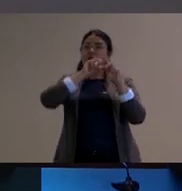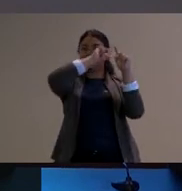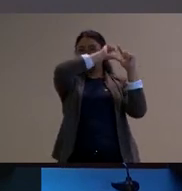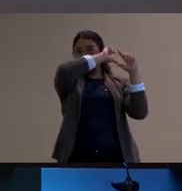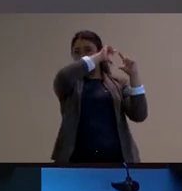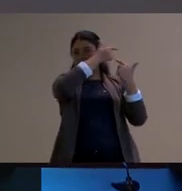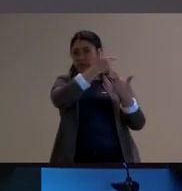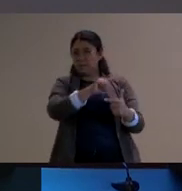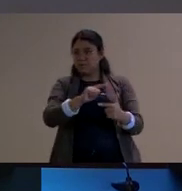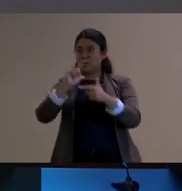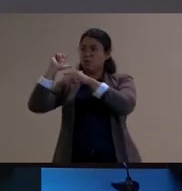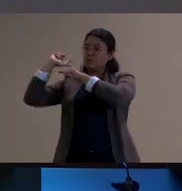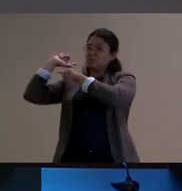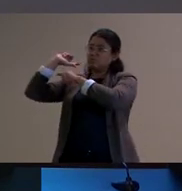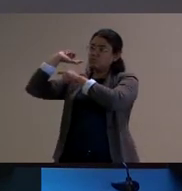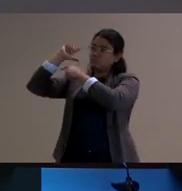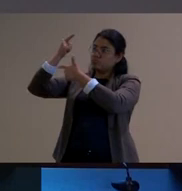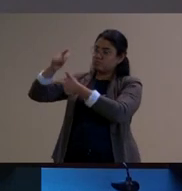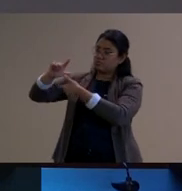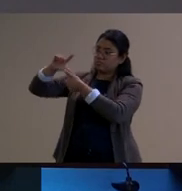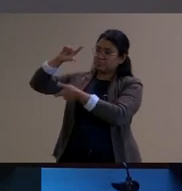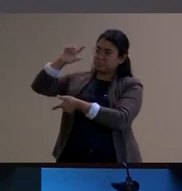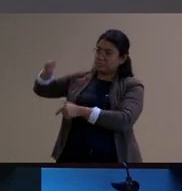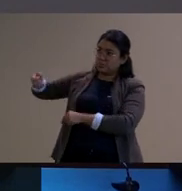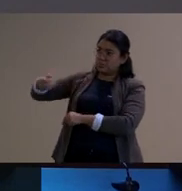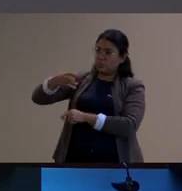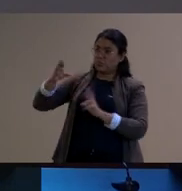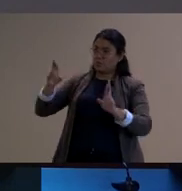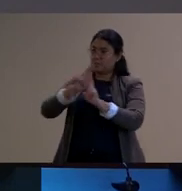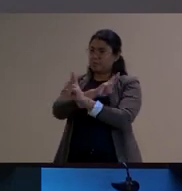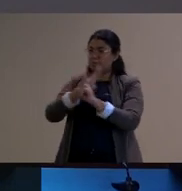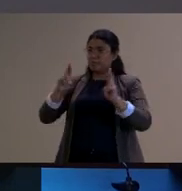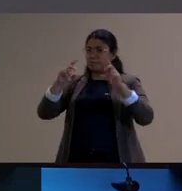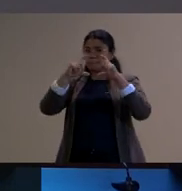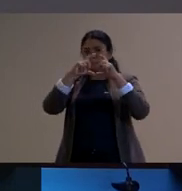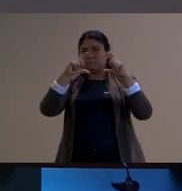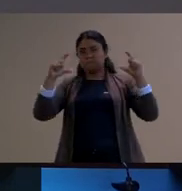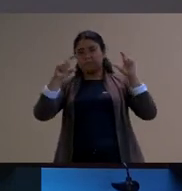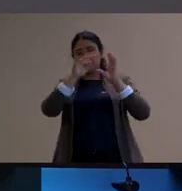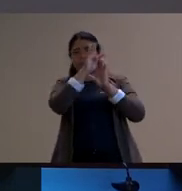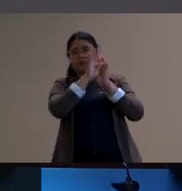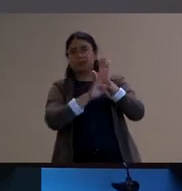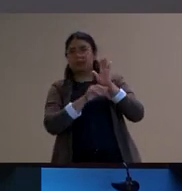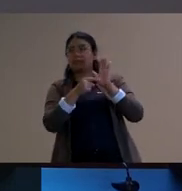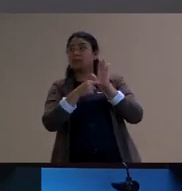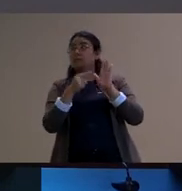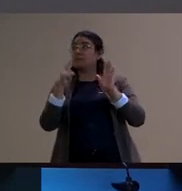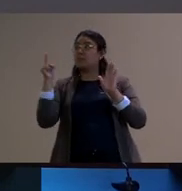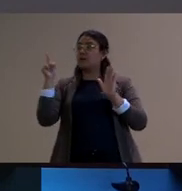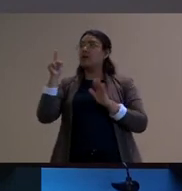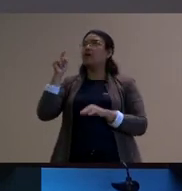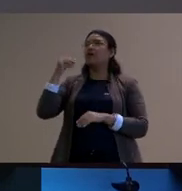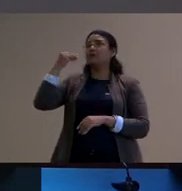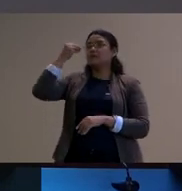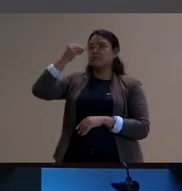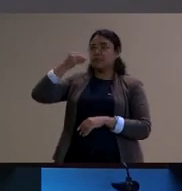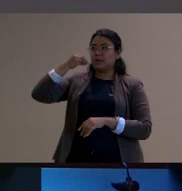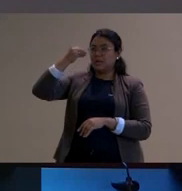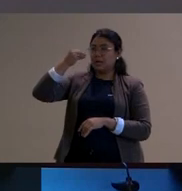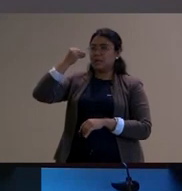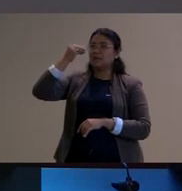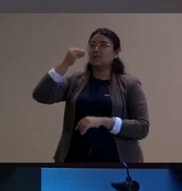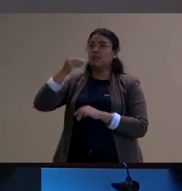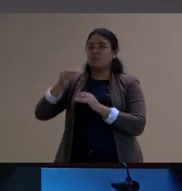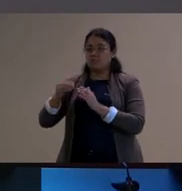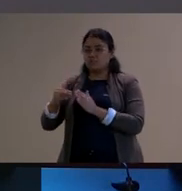e aí esse trecho acho que é bem emblemático nesse sentido a experiência como esse fio que vai